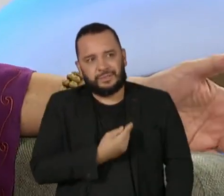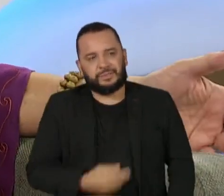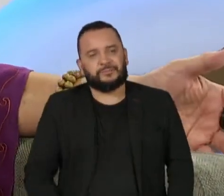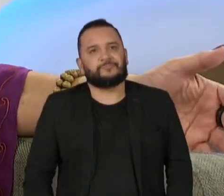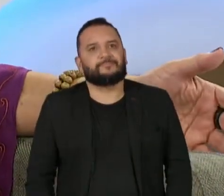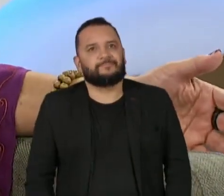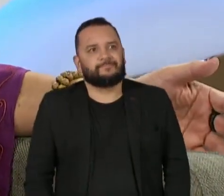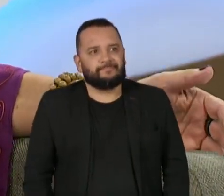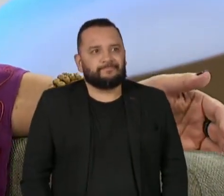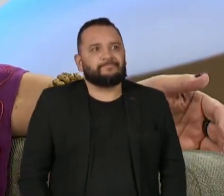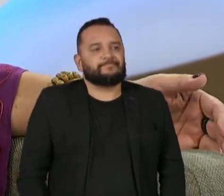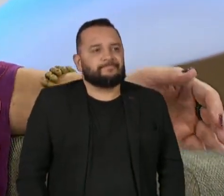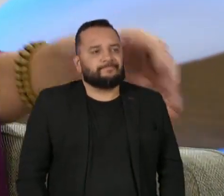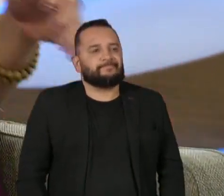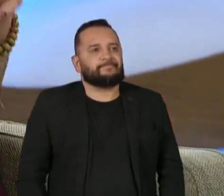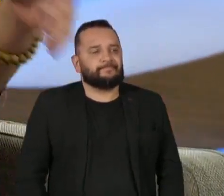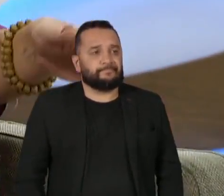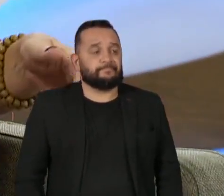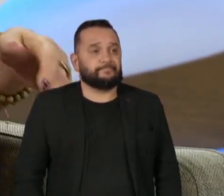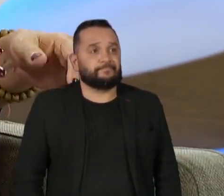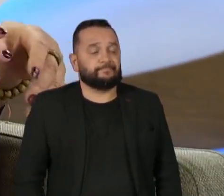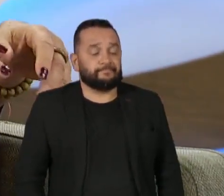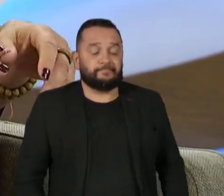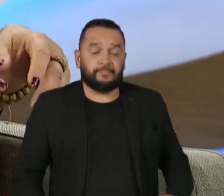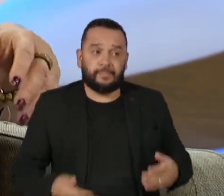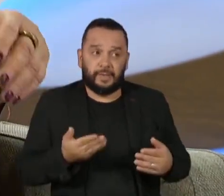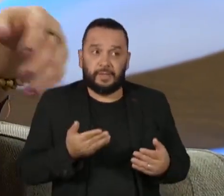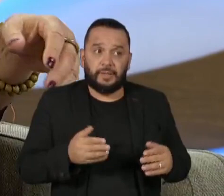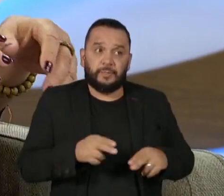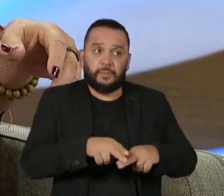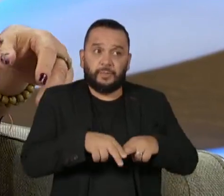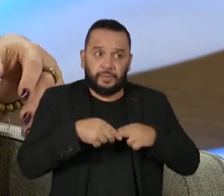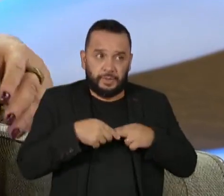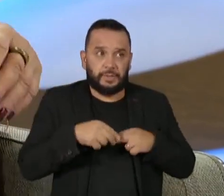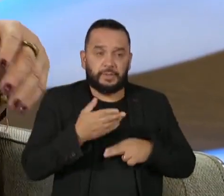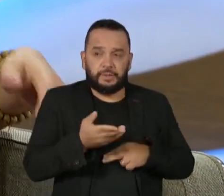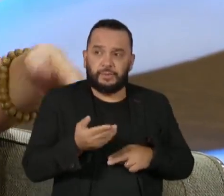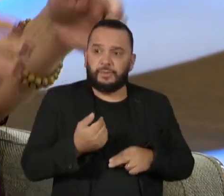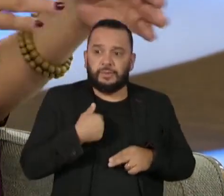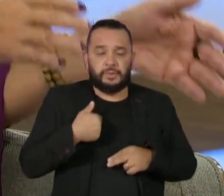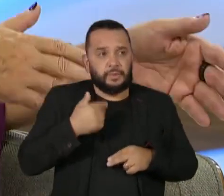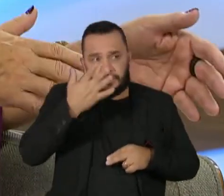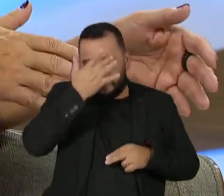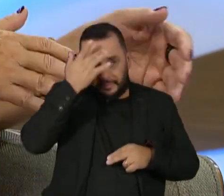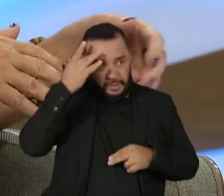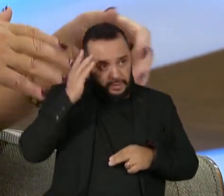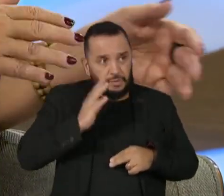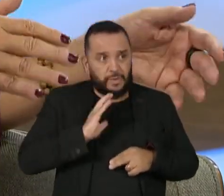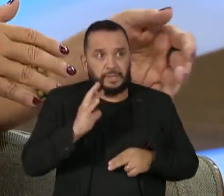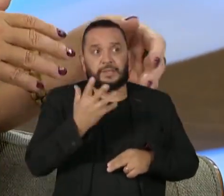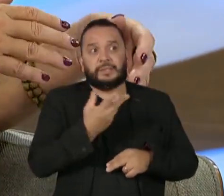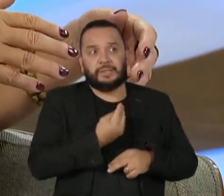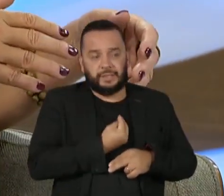Evidente que se reflete dentro do mercado para pessoas trans as